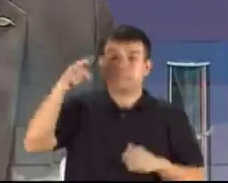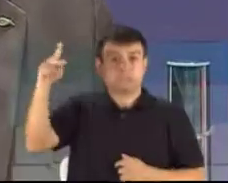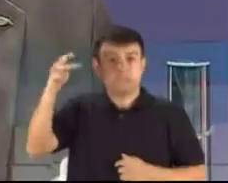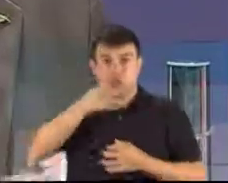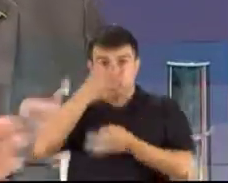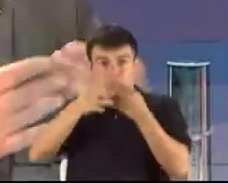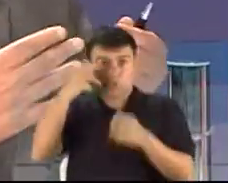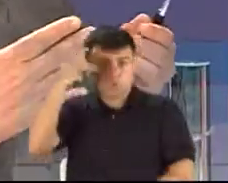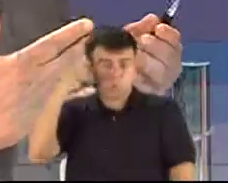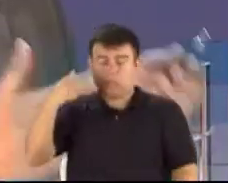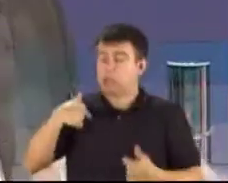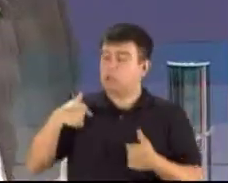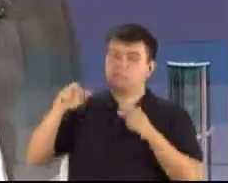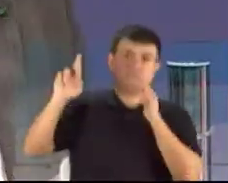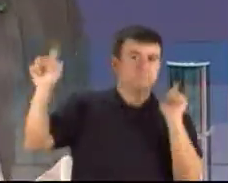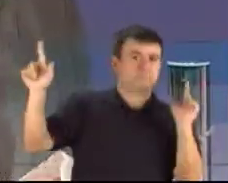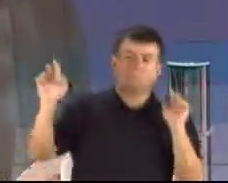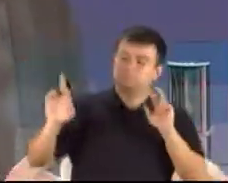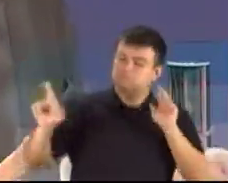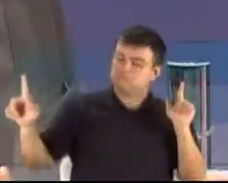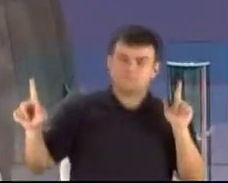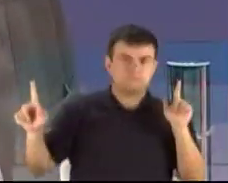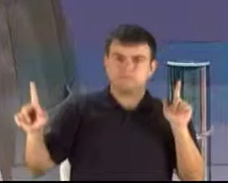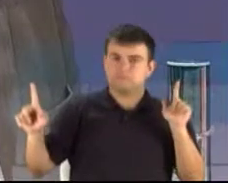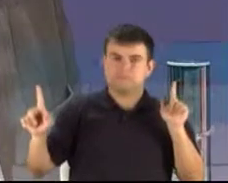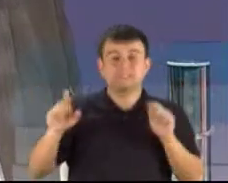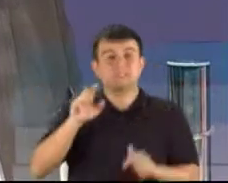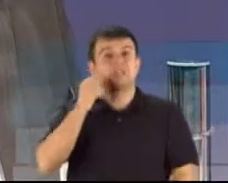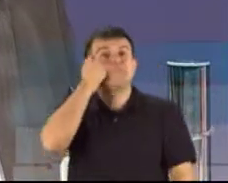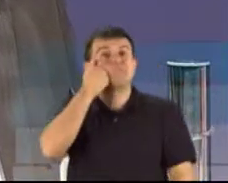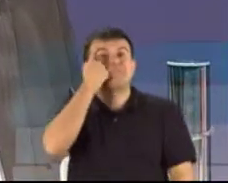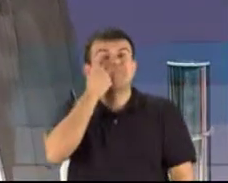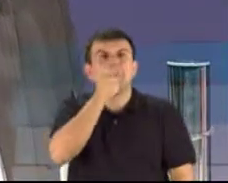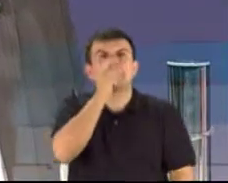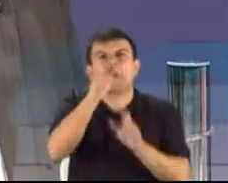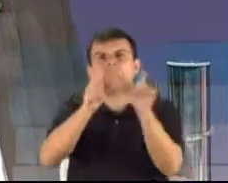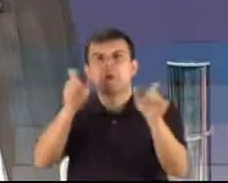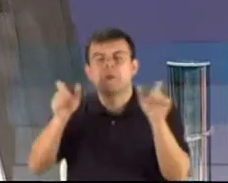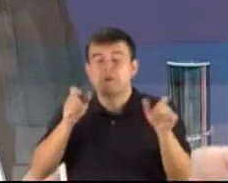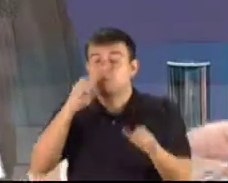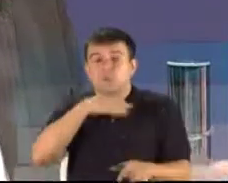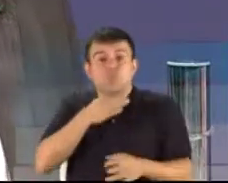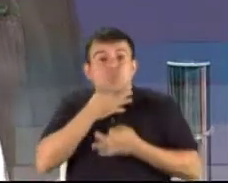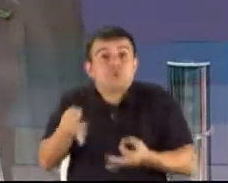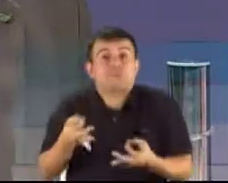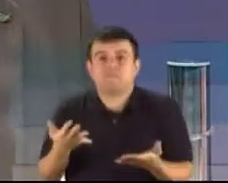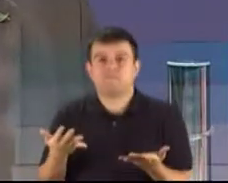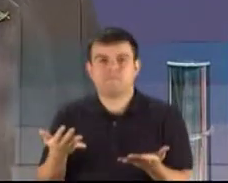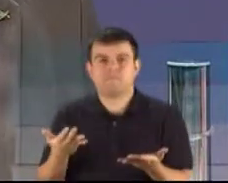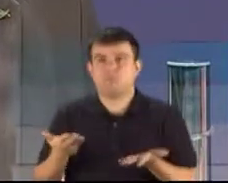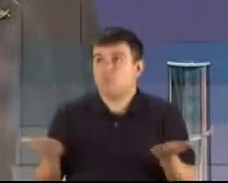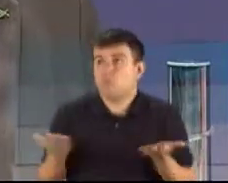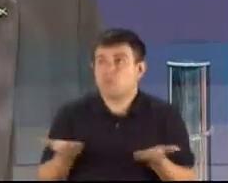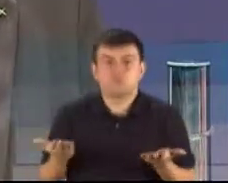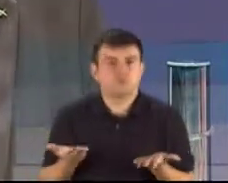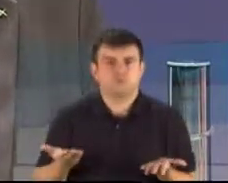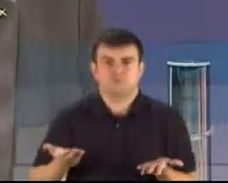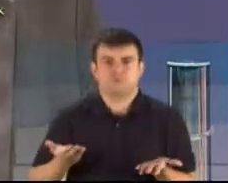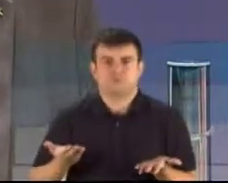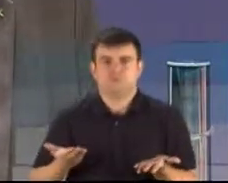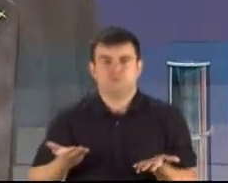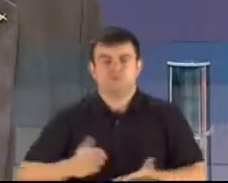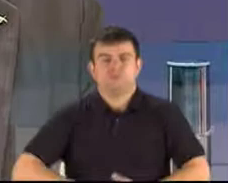e eu tenho as minhas. A questão racista é uma coisa absurda o que é colocado aí, entendeu? O que está sendo colocado aqui. O